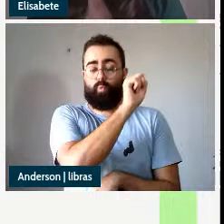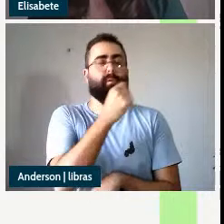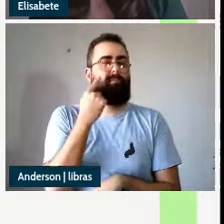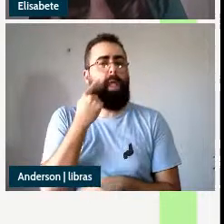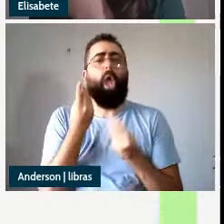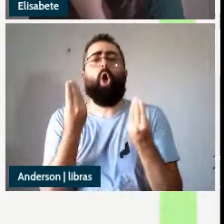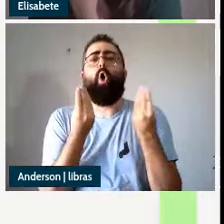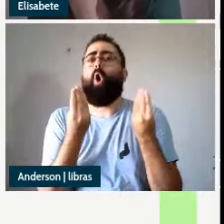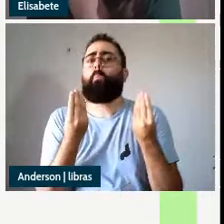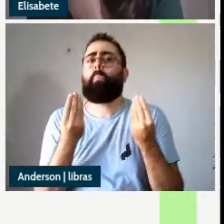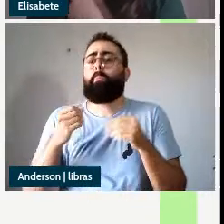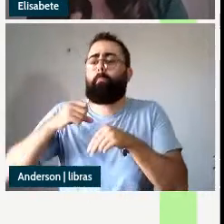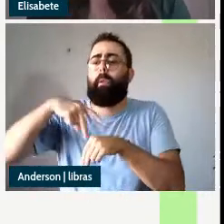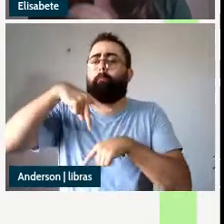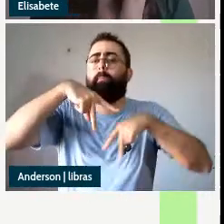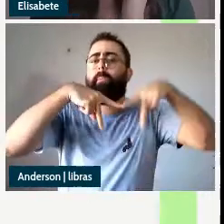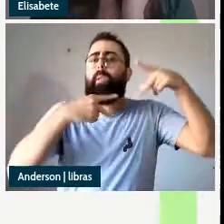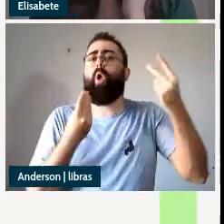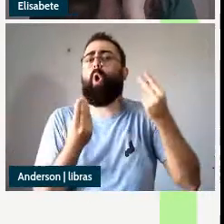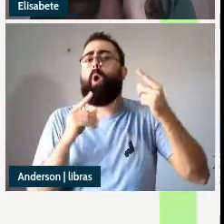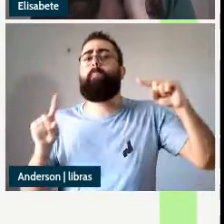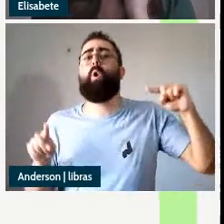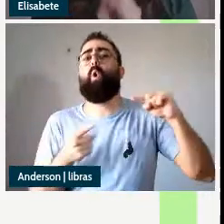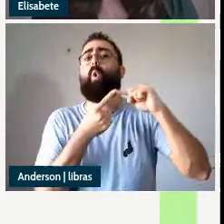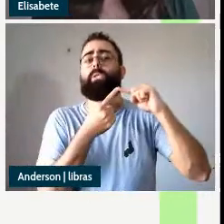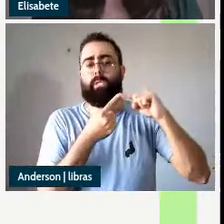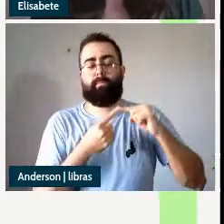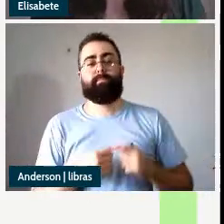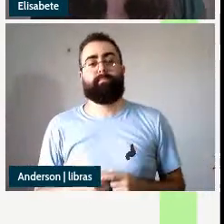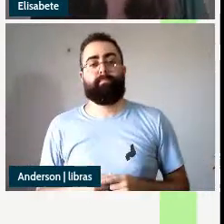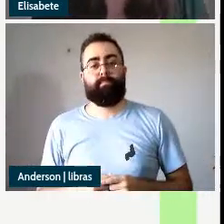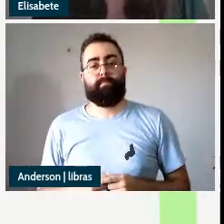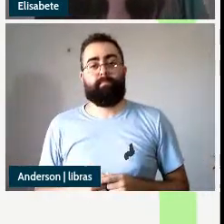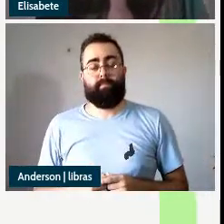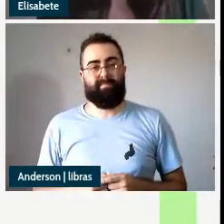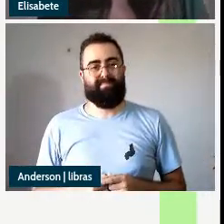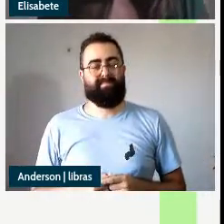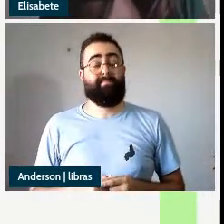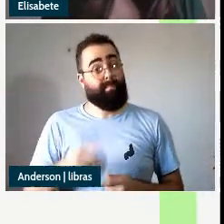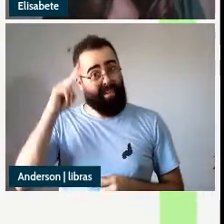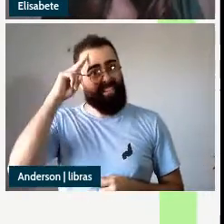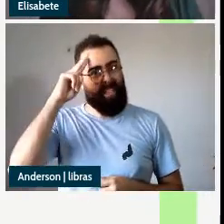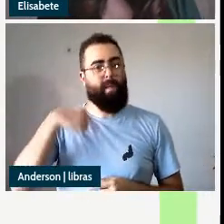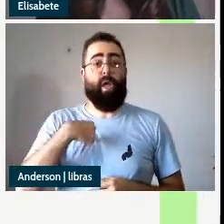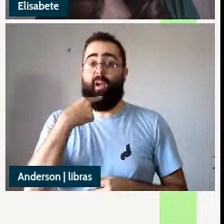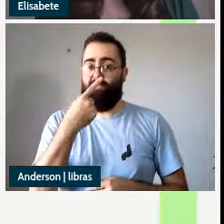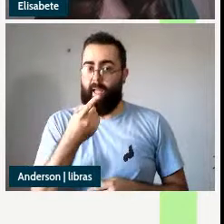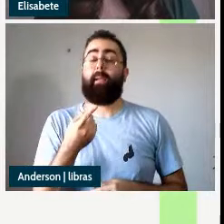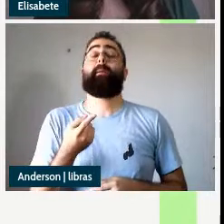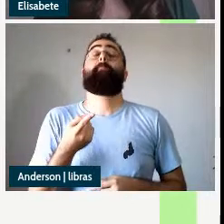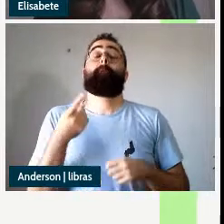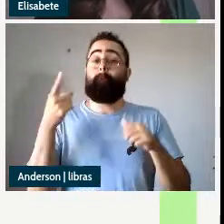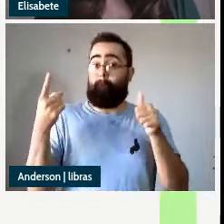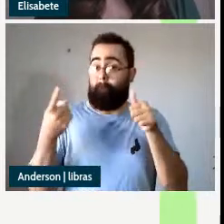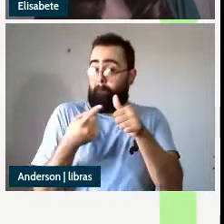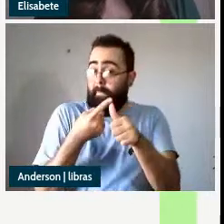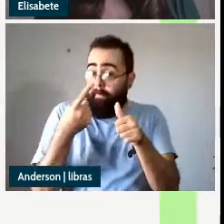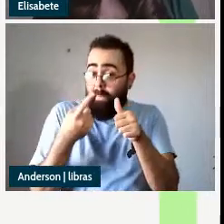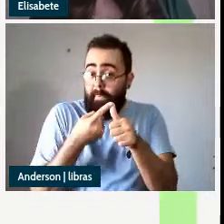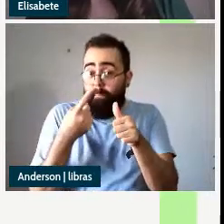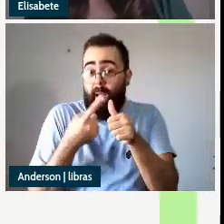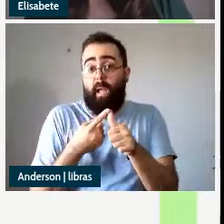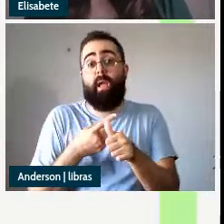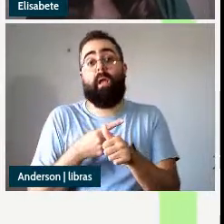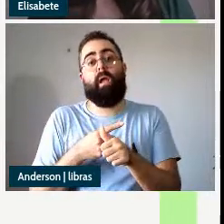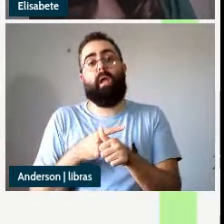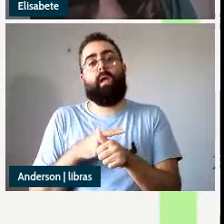derivação e a concordância na small clause então como eu disse primeiro nós temos a formação do